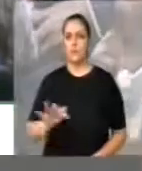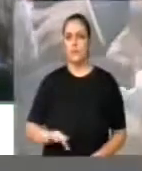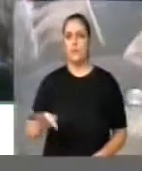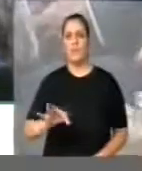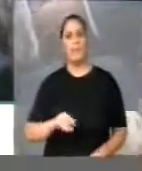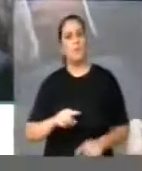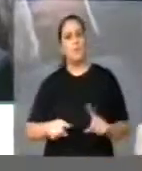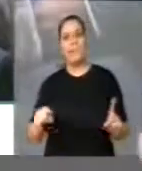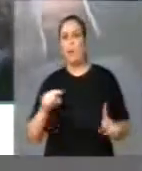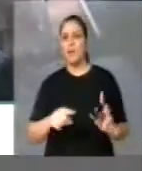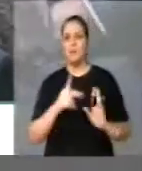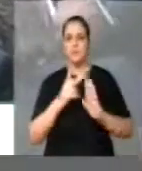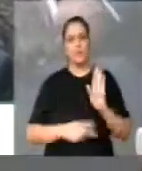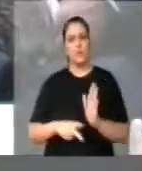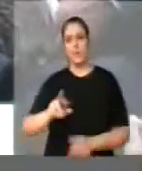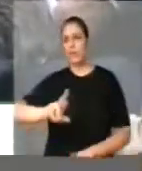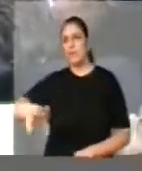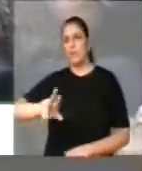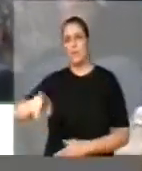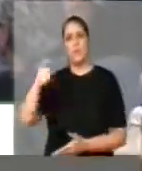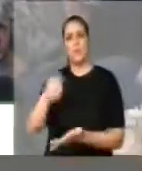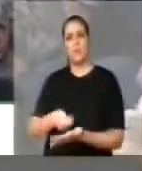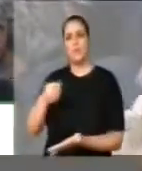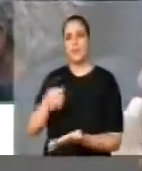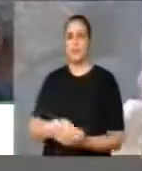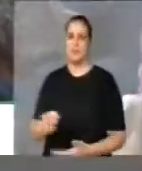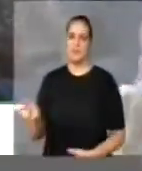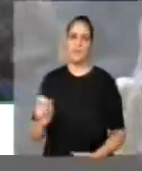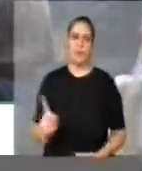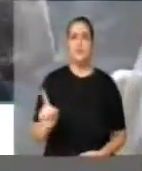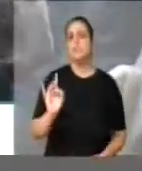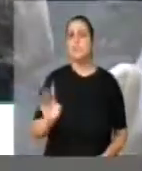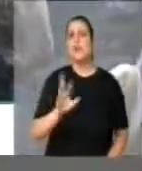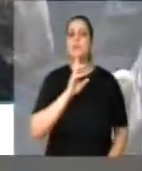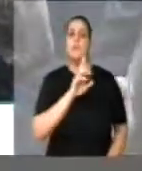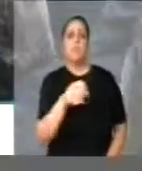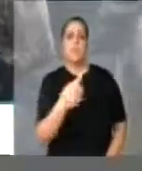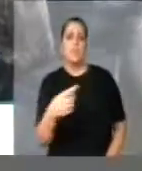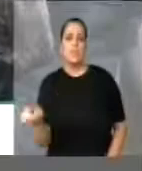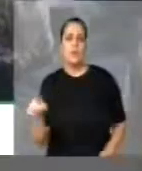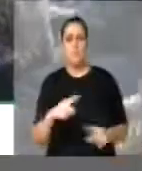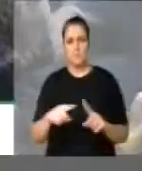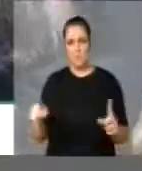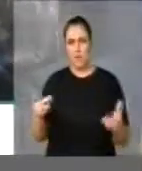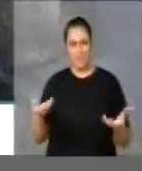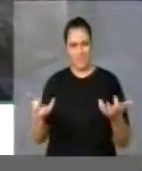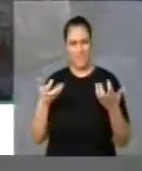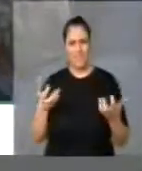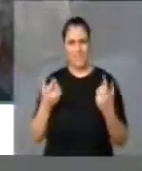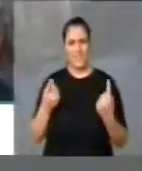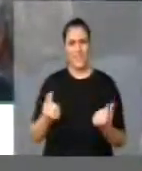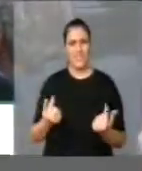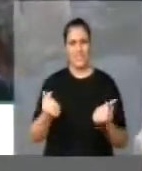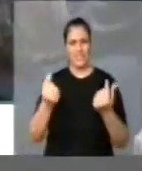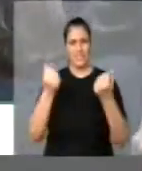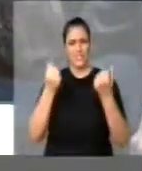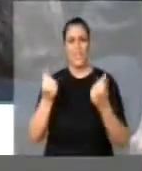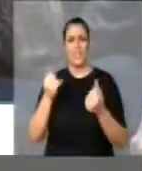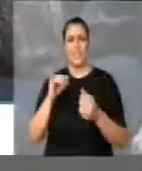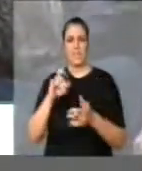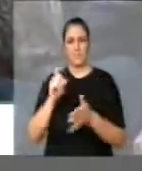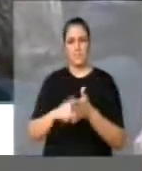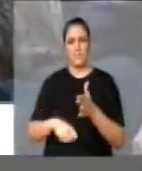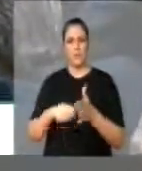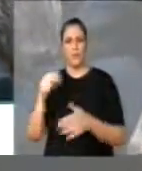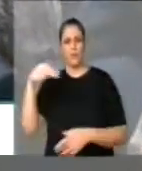aderir, diz não e não faz adesão. Agora, quem quiser pegar recurso federal proveniente do pagador de imposto do